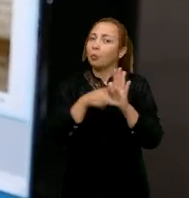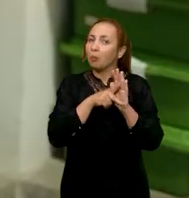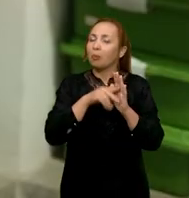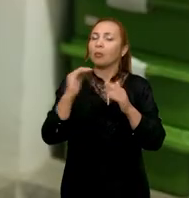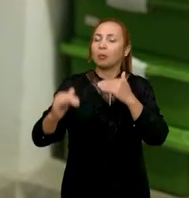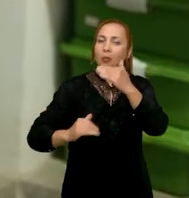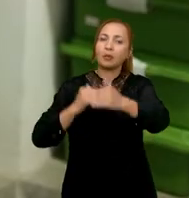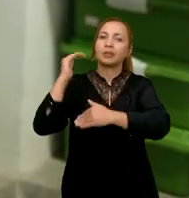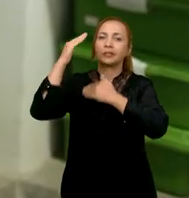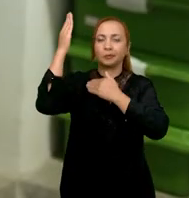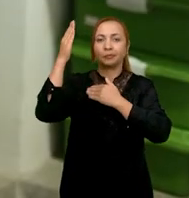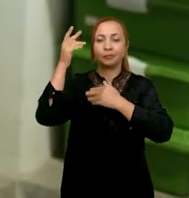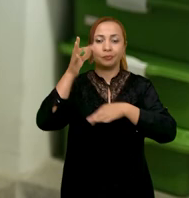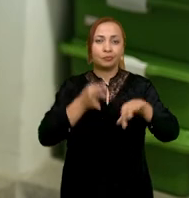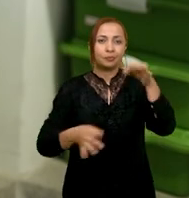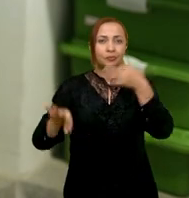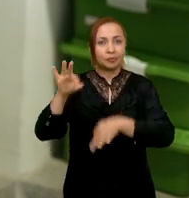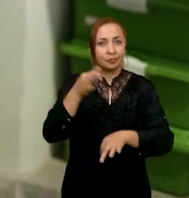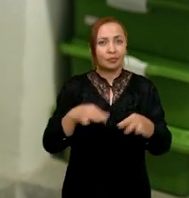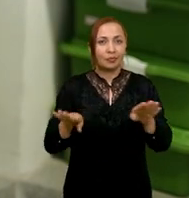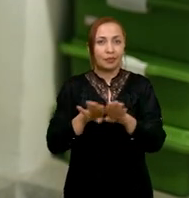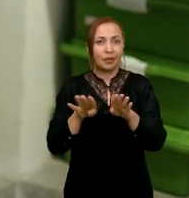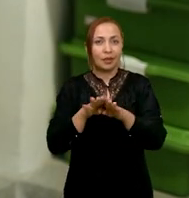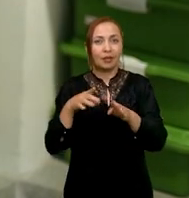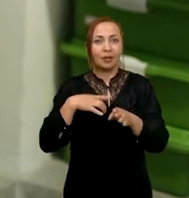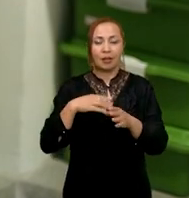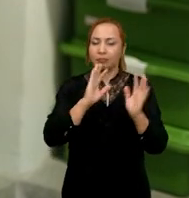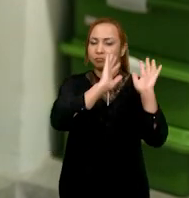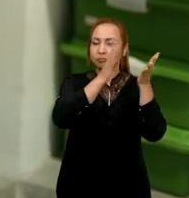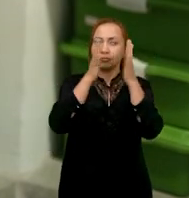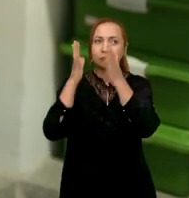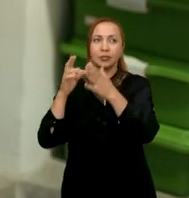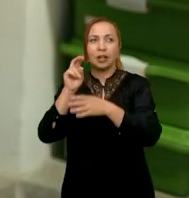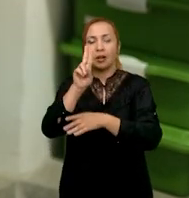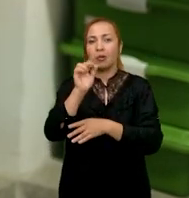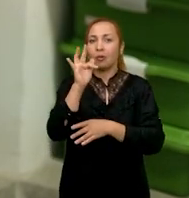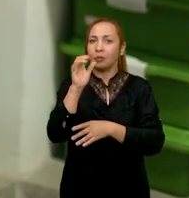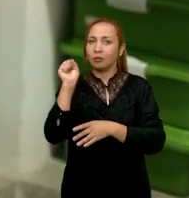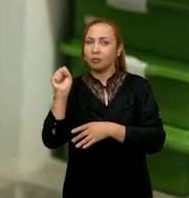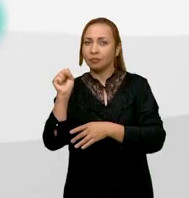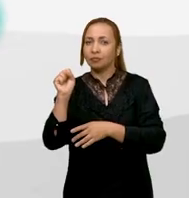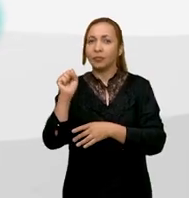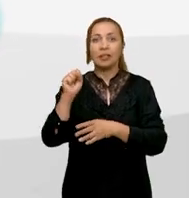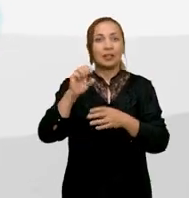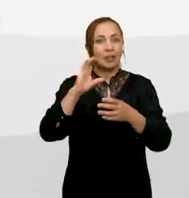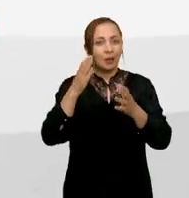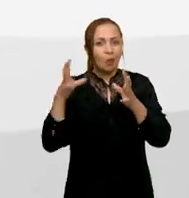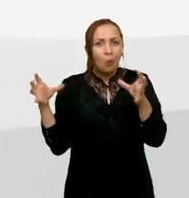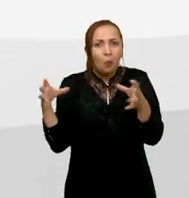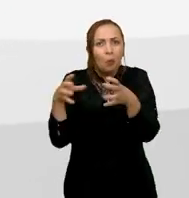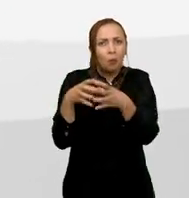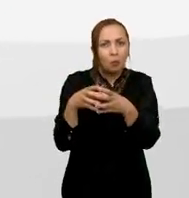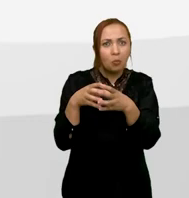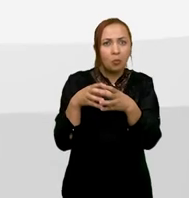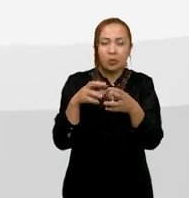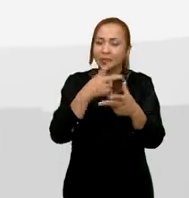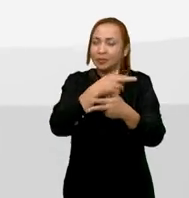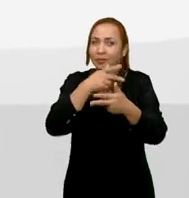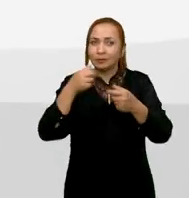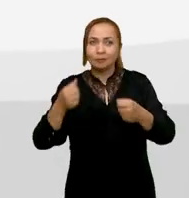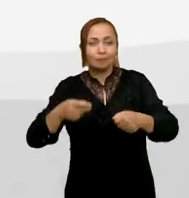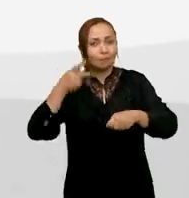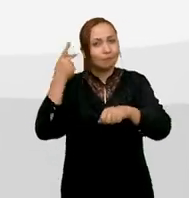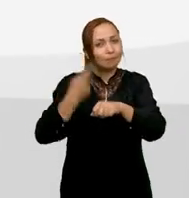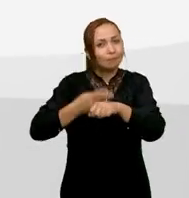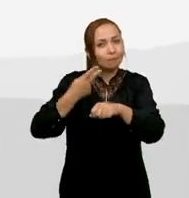crescimento. O laboratório também abriga a Estiloteca da UFIS, que é uma coleção científica de madeiras. Todo o material que é coletado